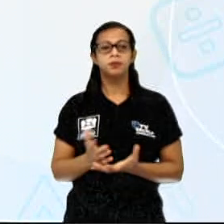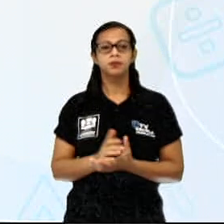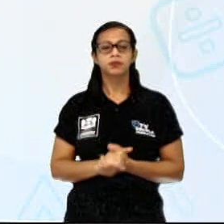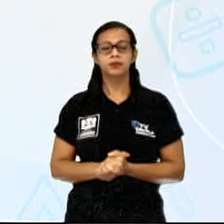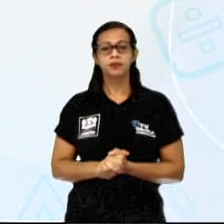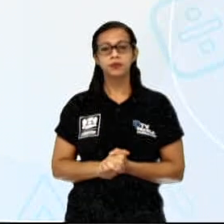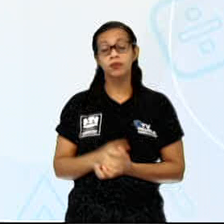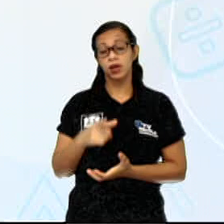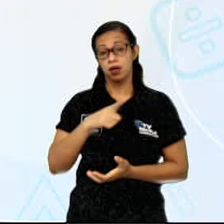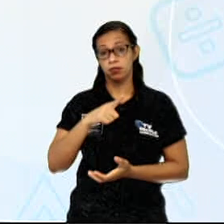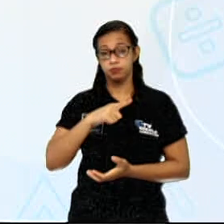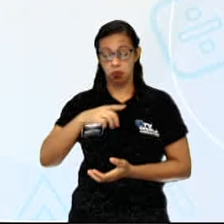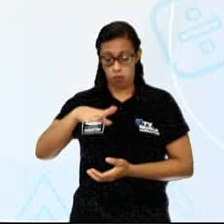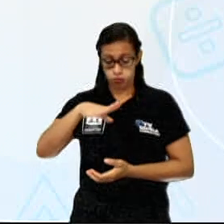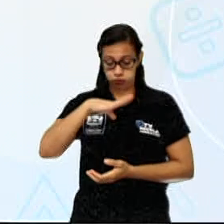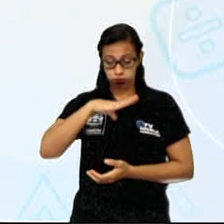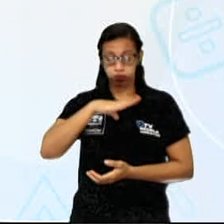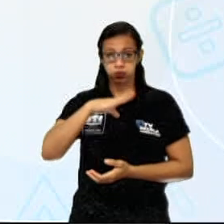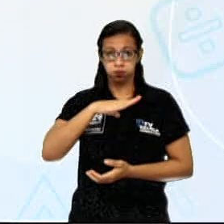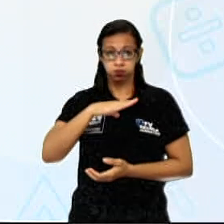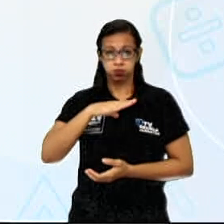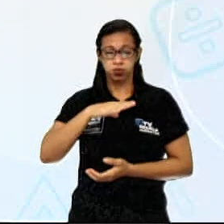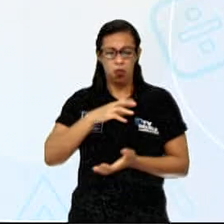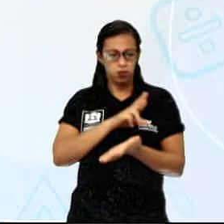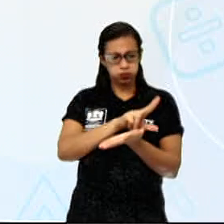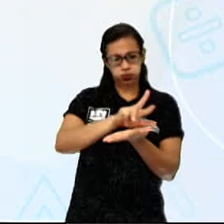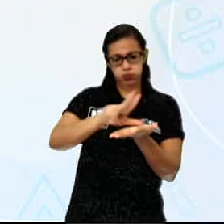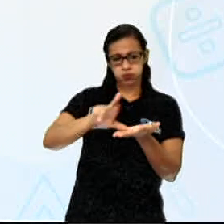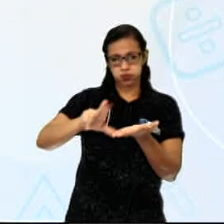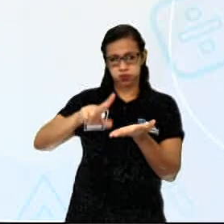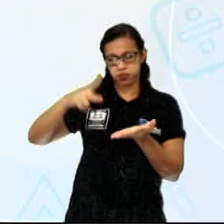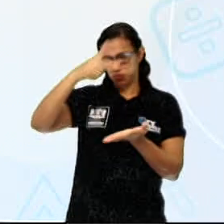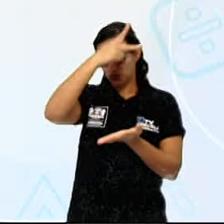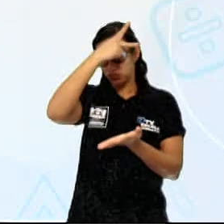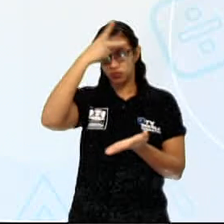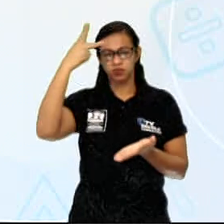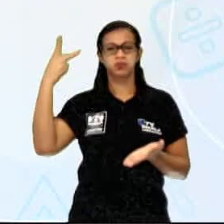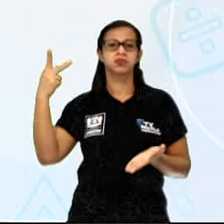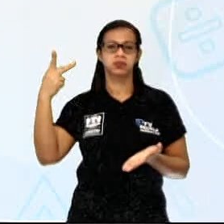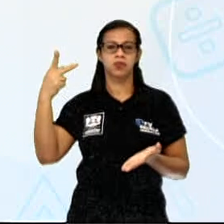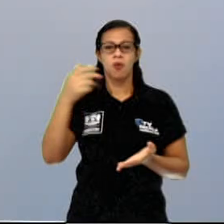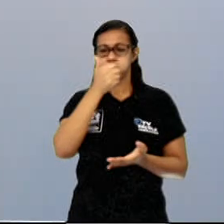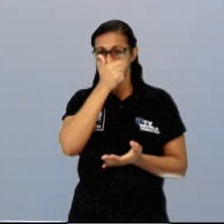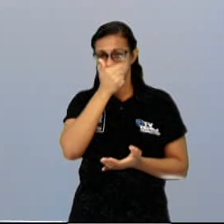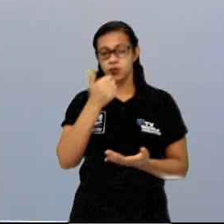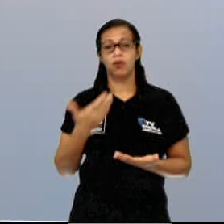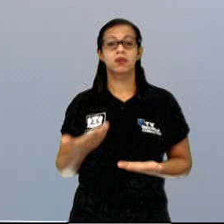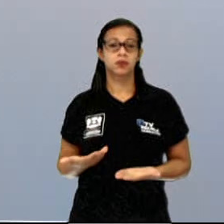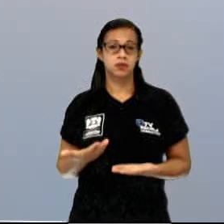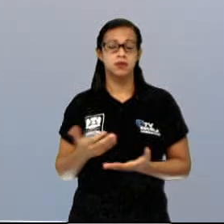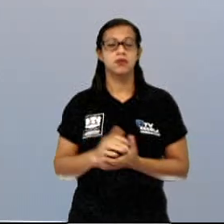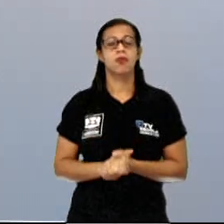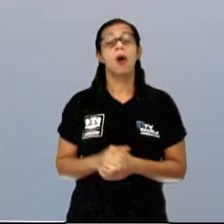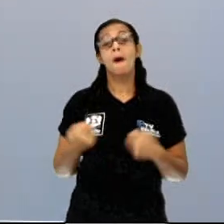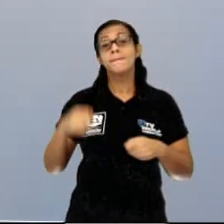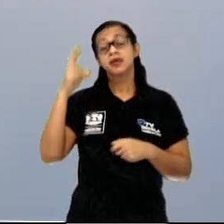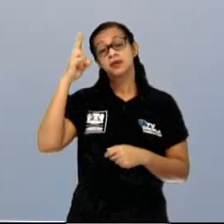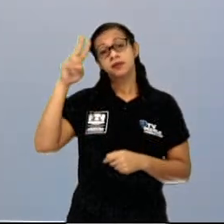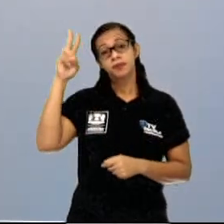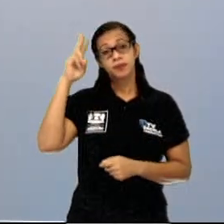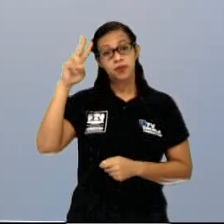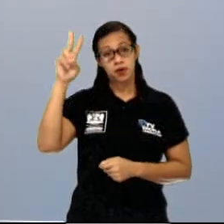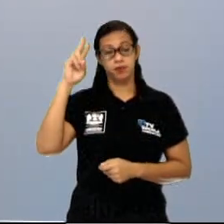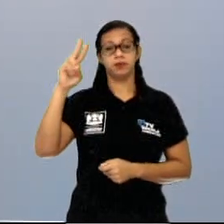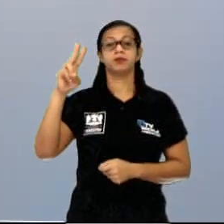lotados de gente e vivendo em péssimas condições de habitação. Vocês devem lembrar que esse período da República foi um